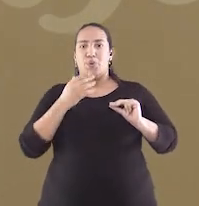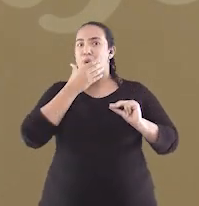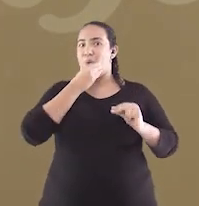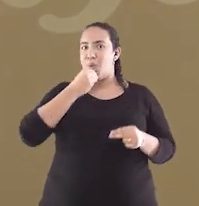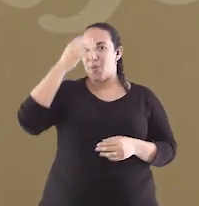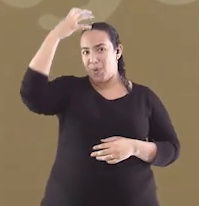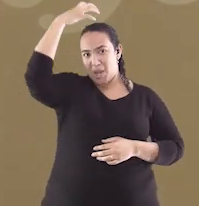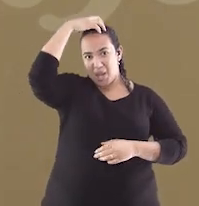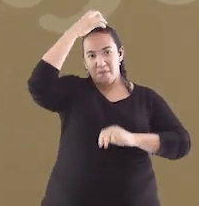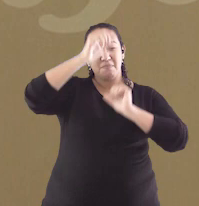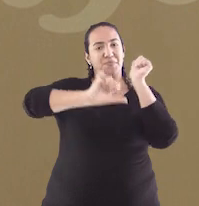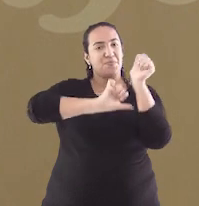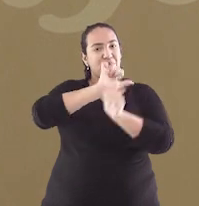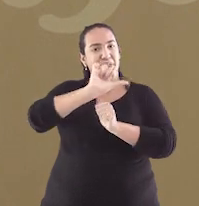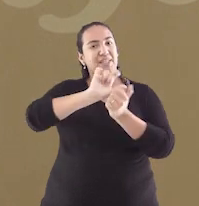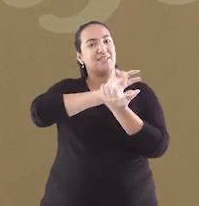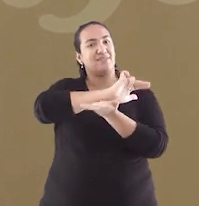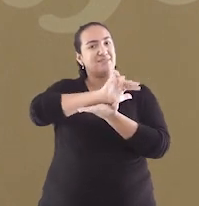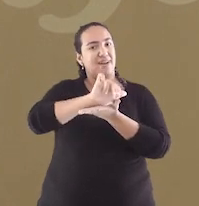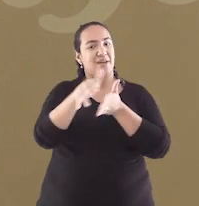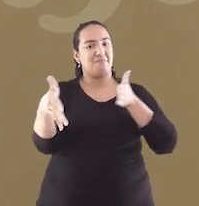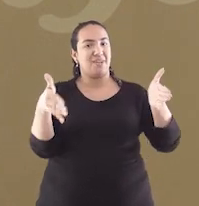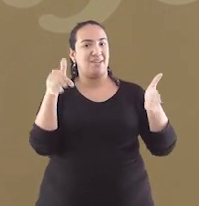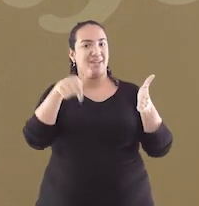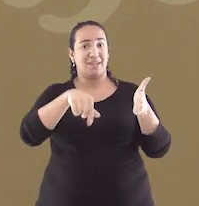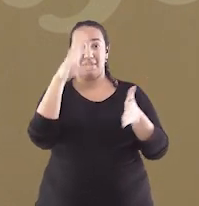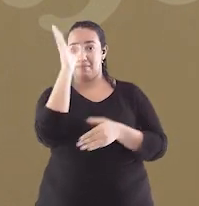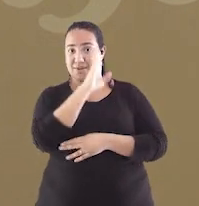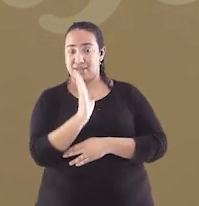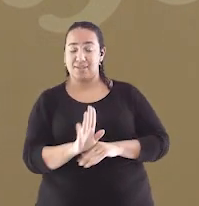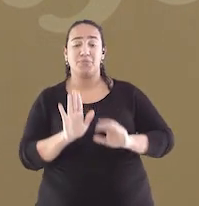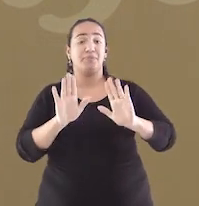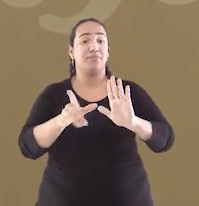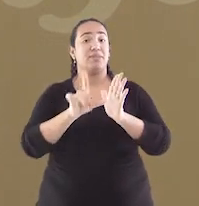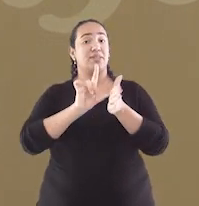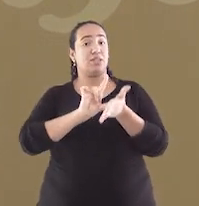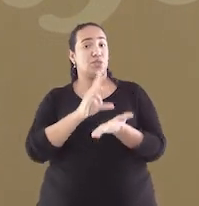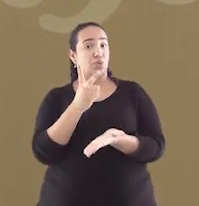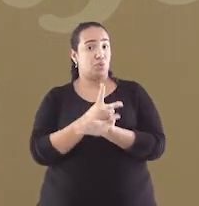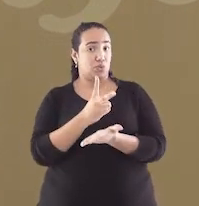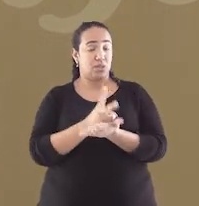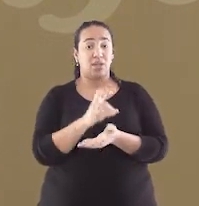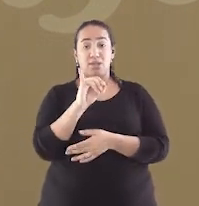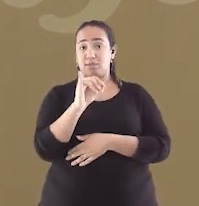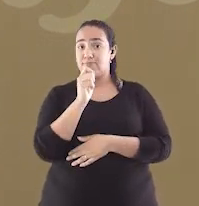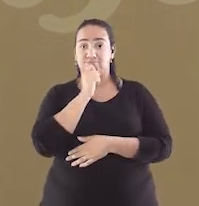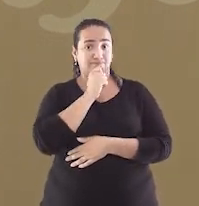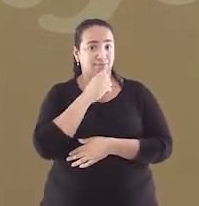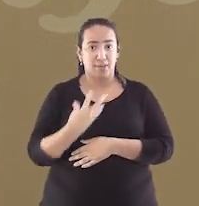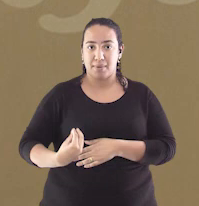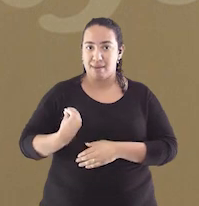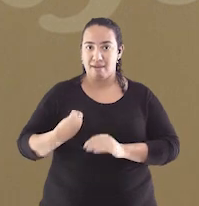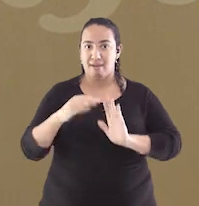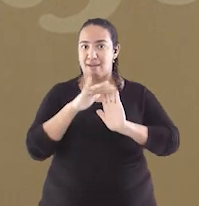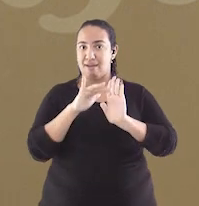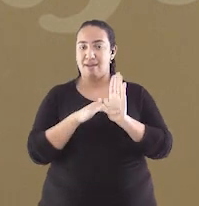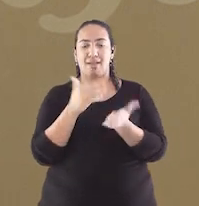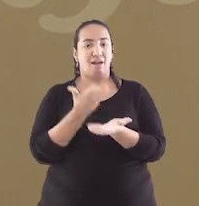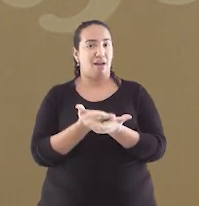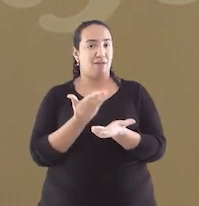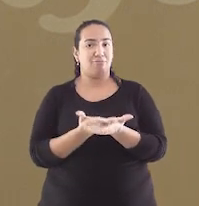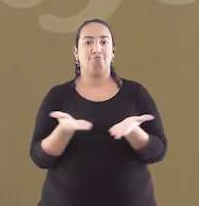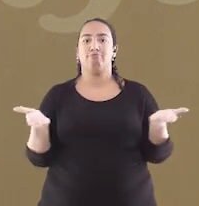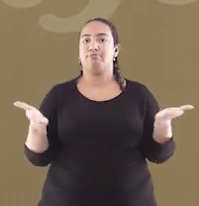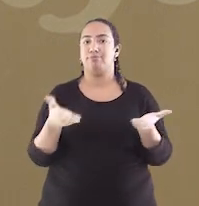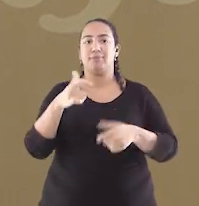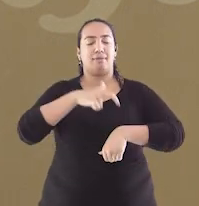João fez bastante coisa no período que esteve no Brasil, né? Mas antes da gente continuar, se você ainda não marcou a presença na nossa aula,